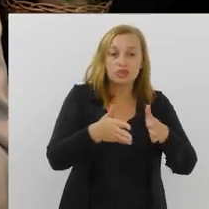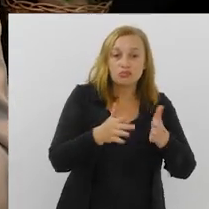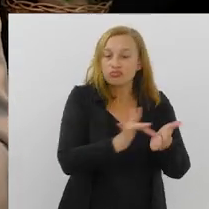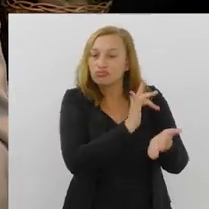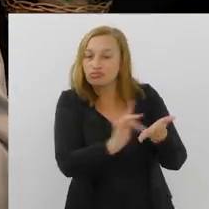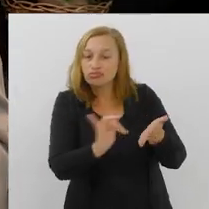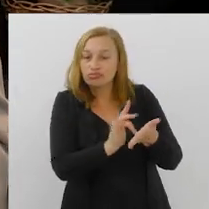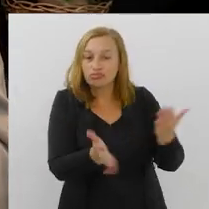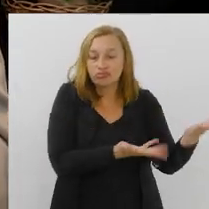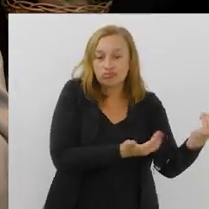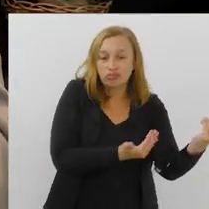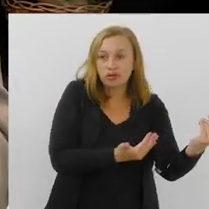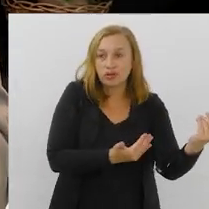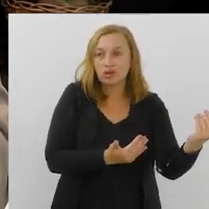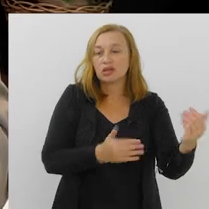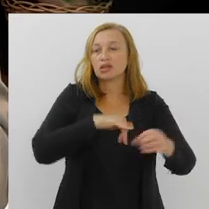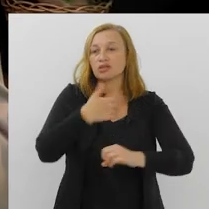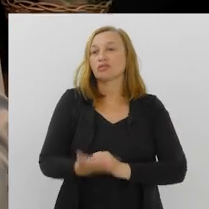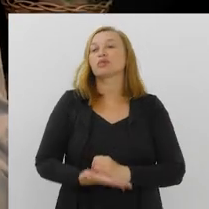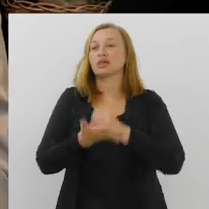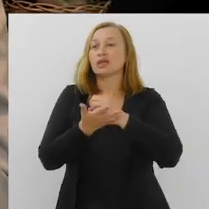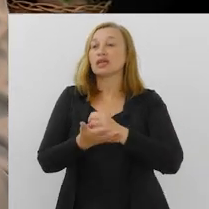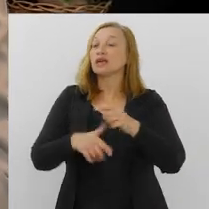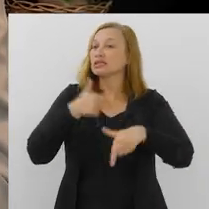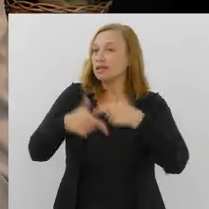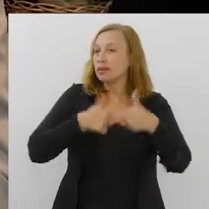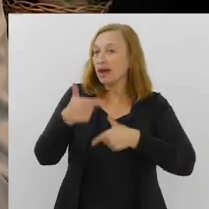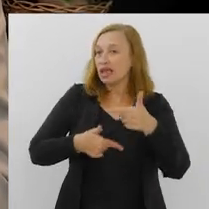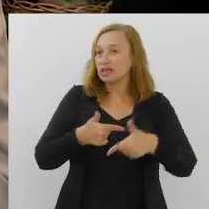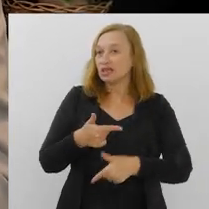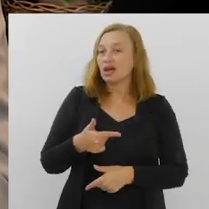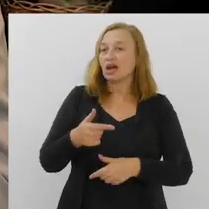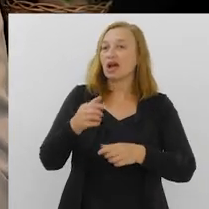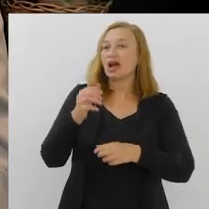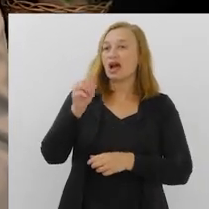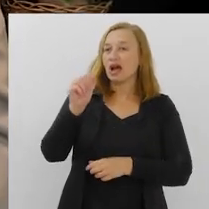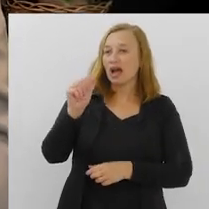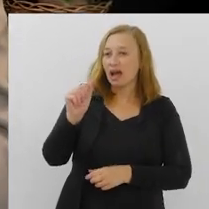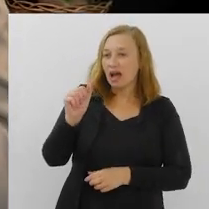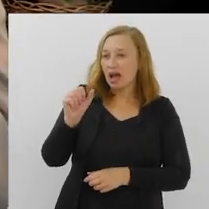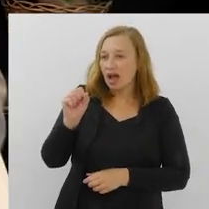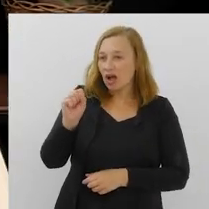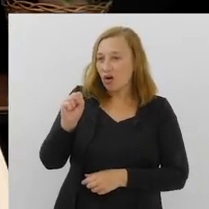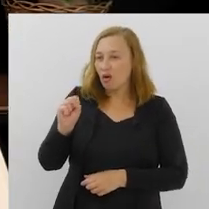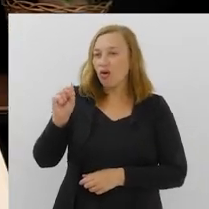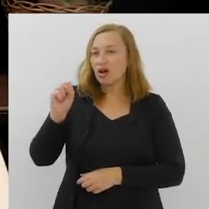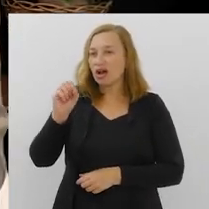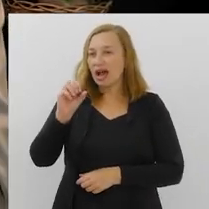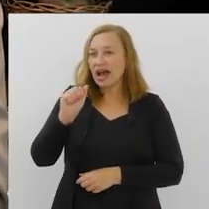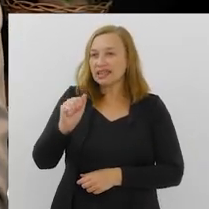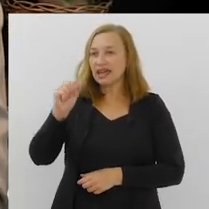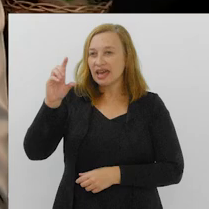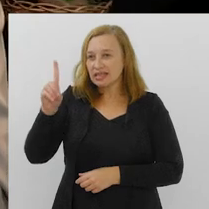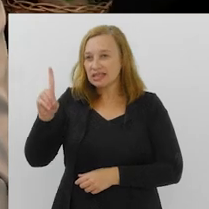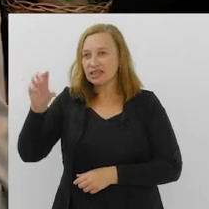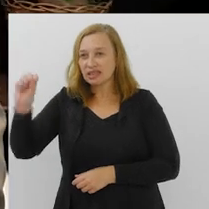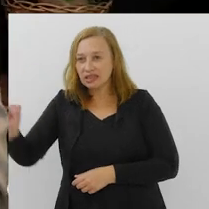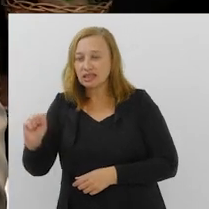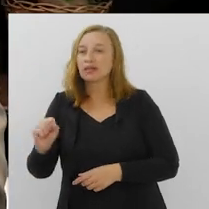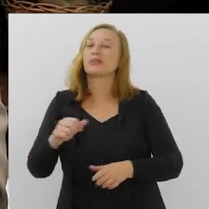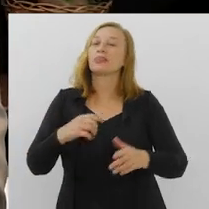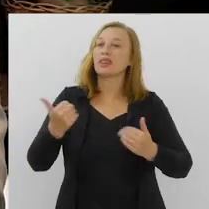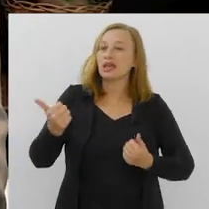progresso. Percursos Digitais da Juventude para o Desenvolvimento Sustentável. Aí trabalhando os ODS, que é muito